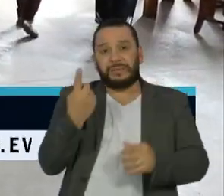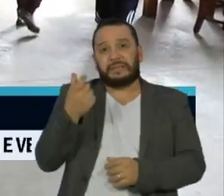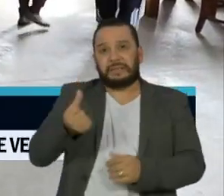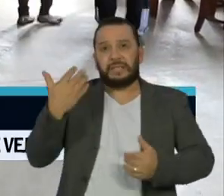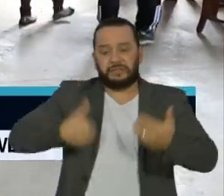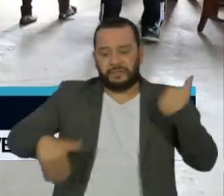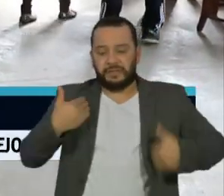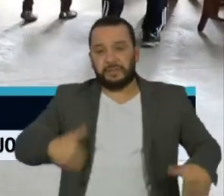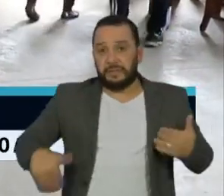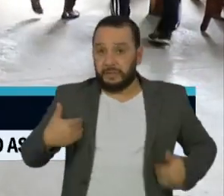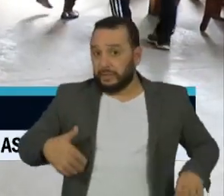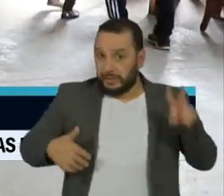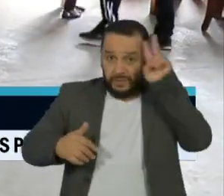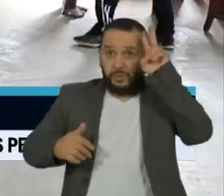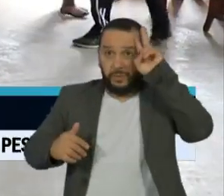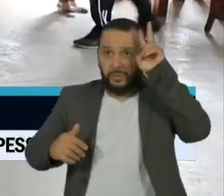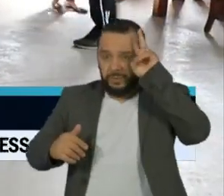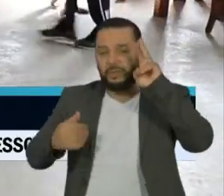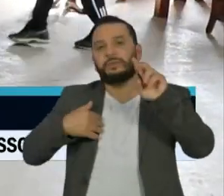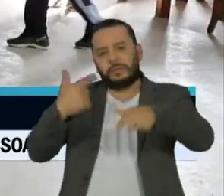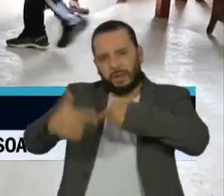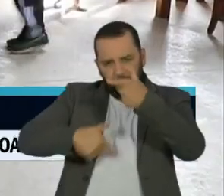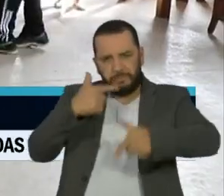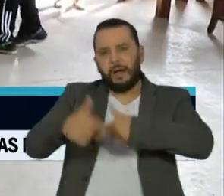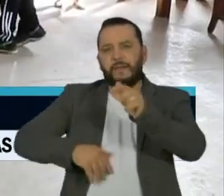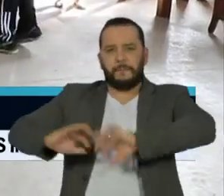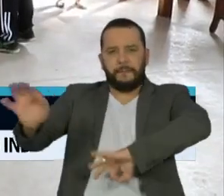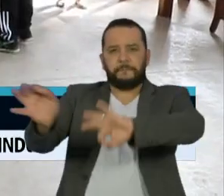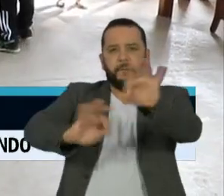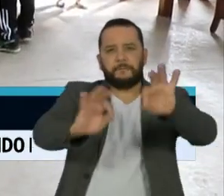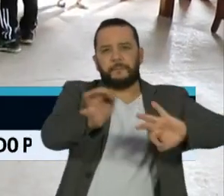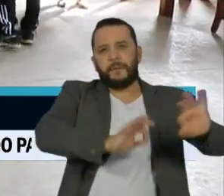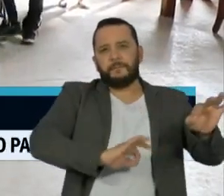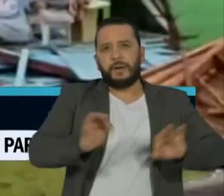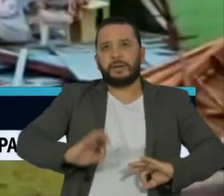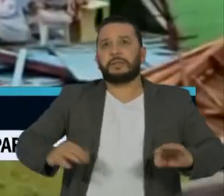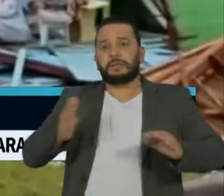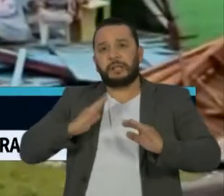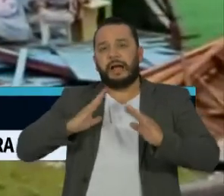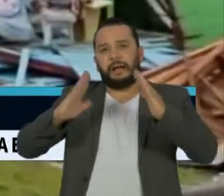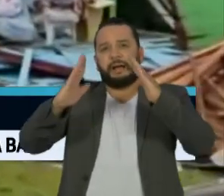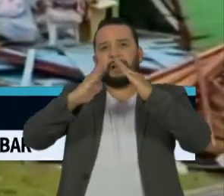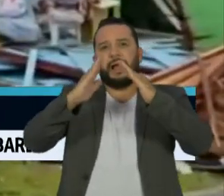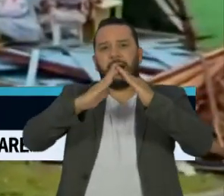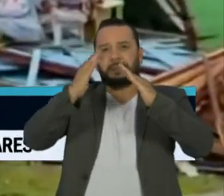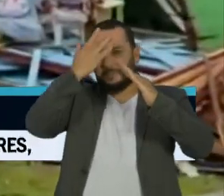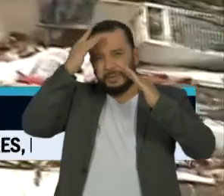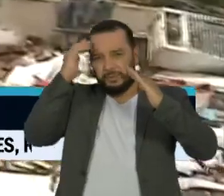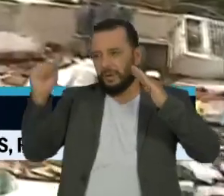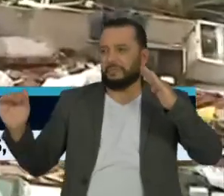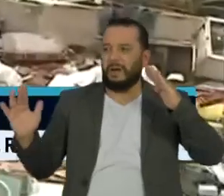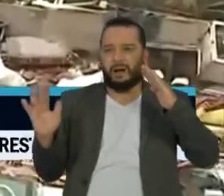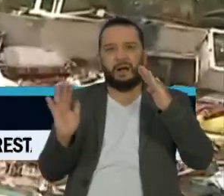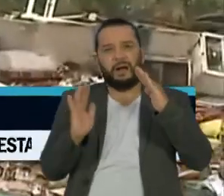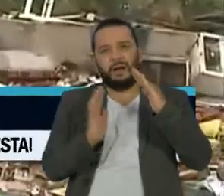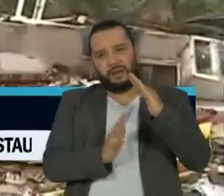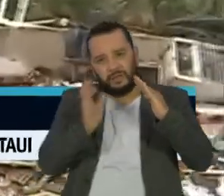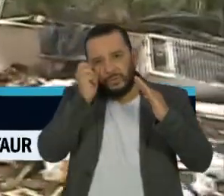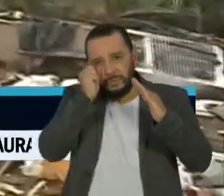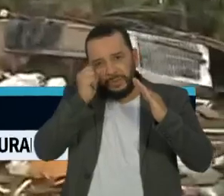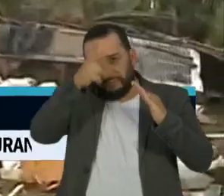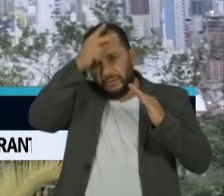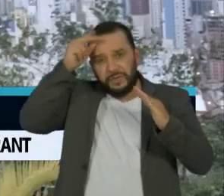trabalhos de assistência e recuperação dos danos continuaram nos abrigos temporários. 1.500 pessoas seguem